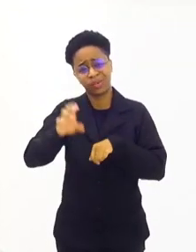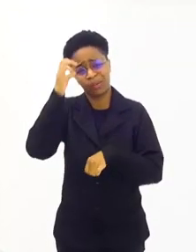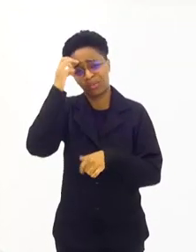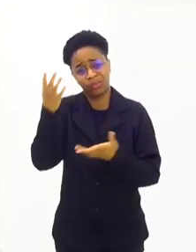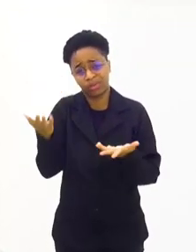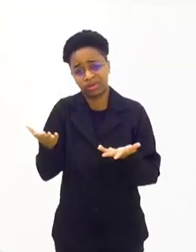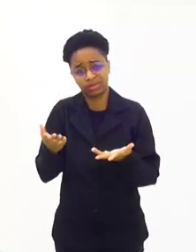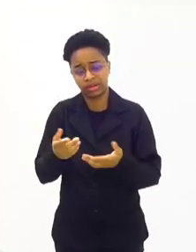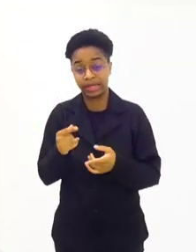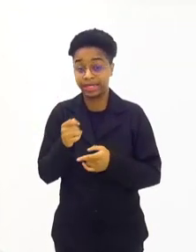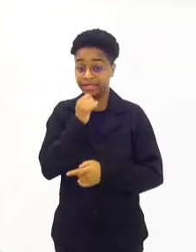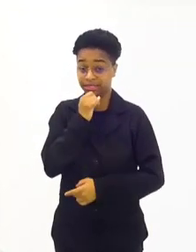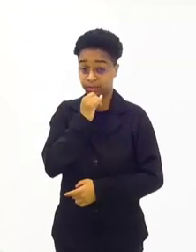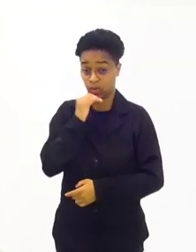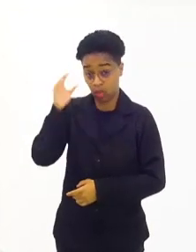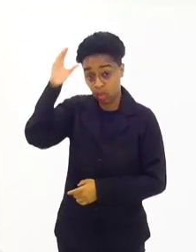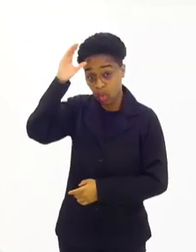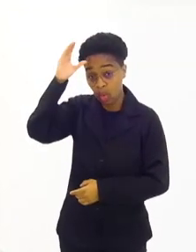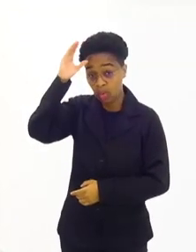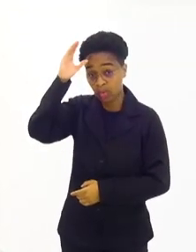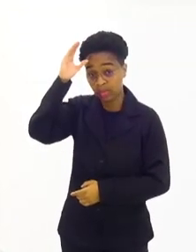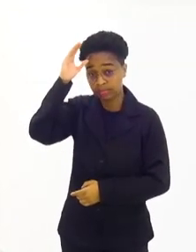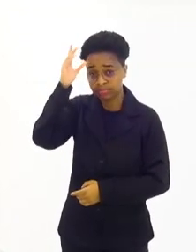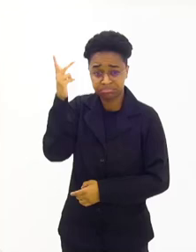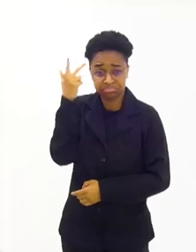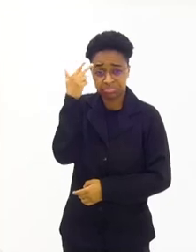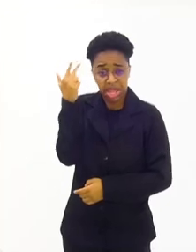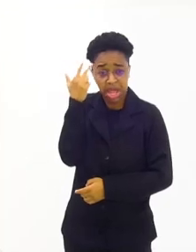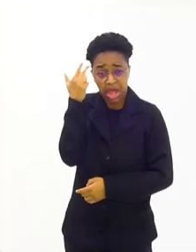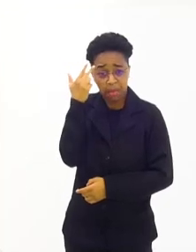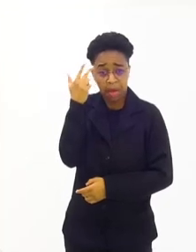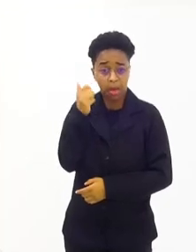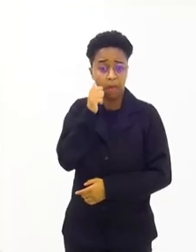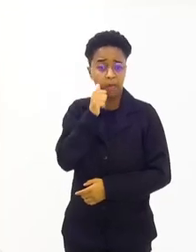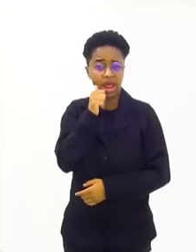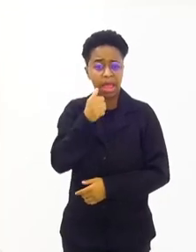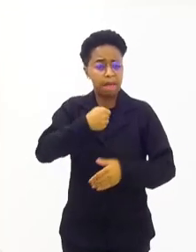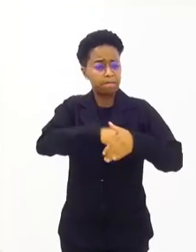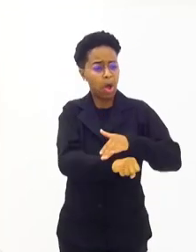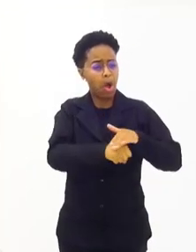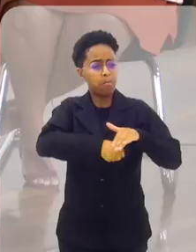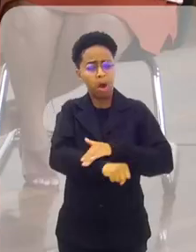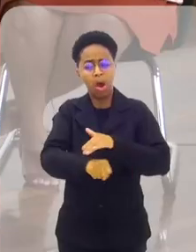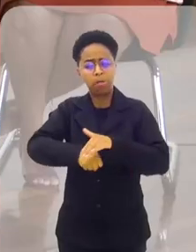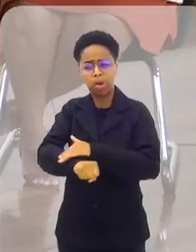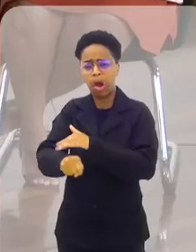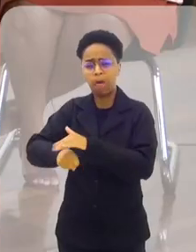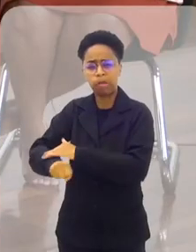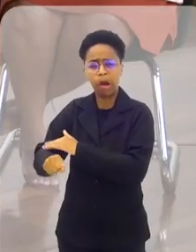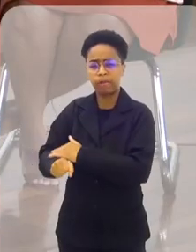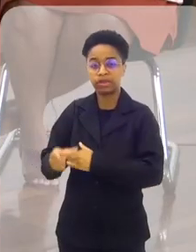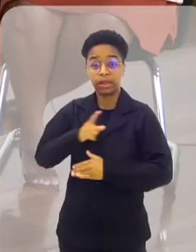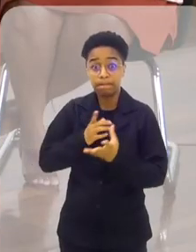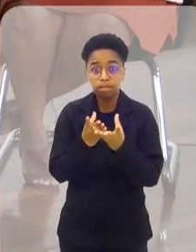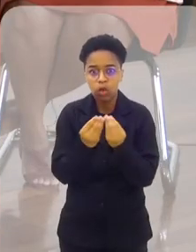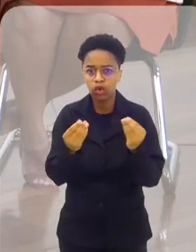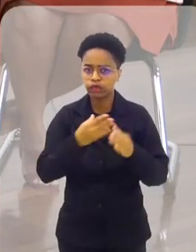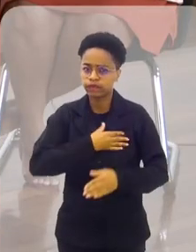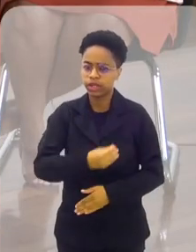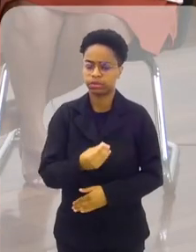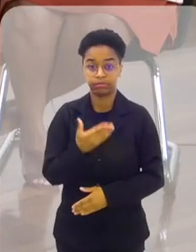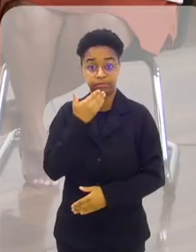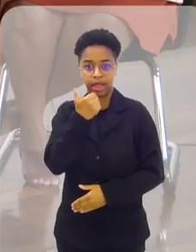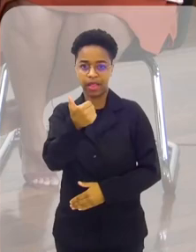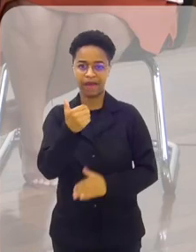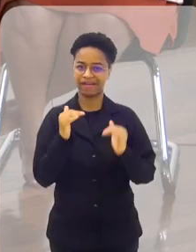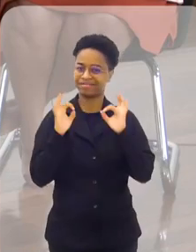cultura. Por exemplo, no Congo, é muito normal que as mulheres, quanto mais filhos, elas tenham, melhor